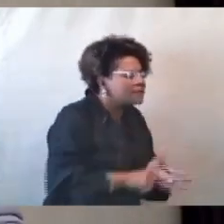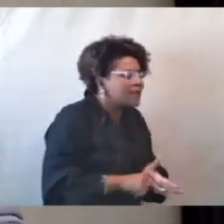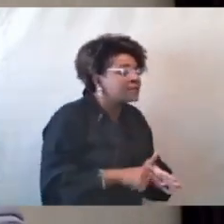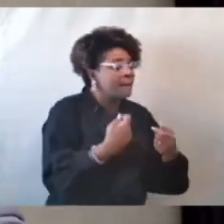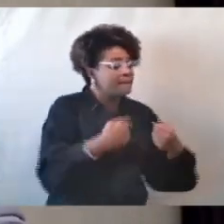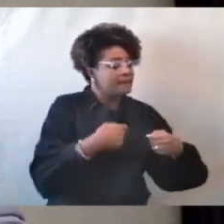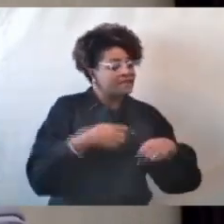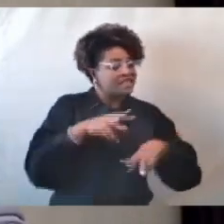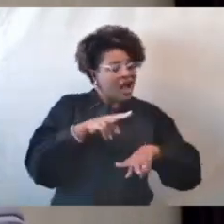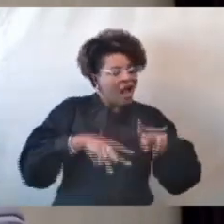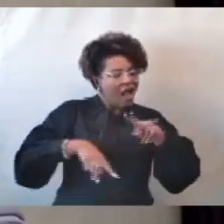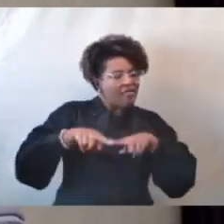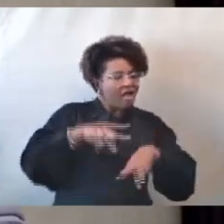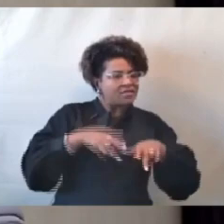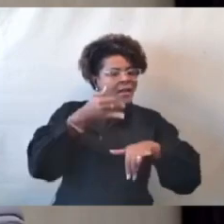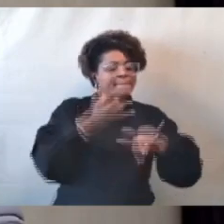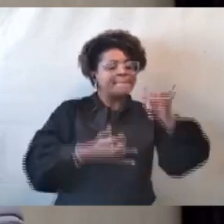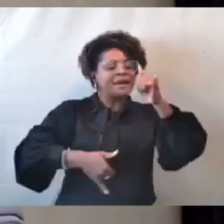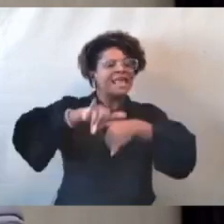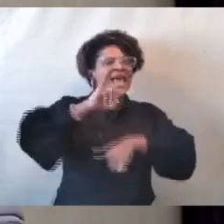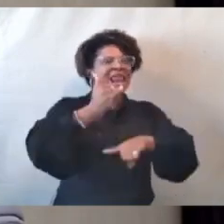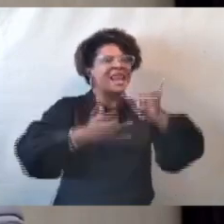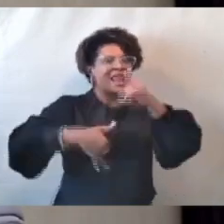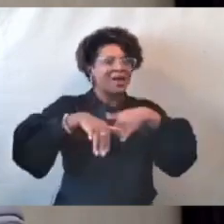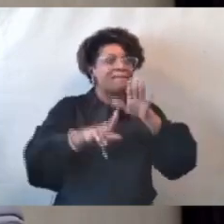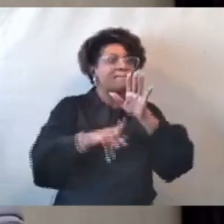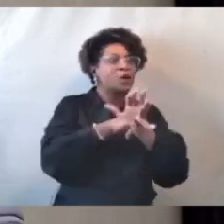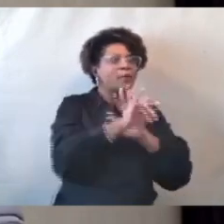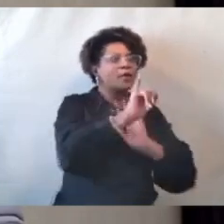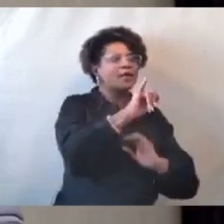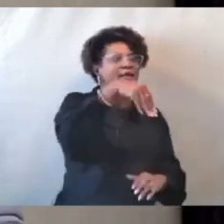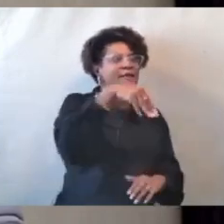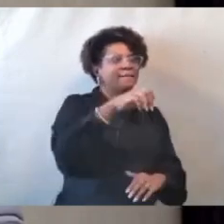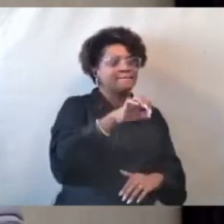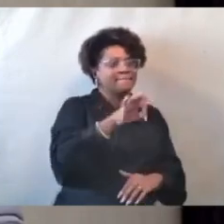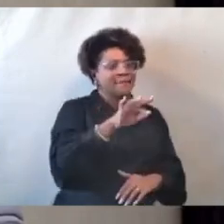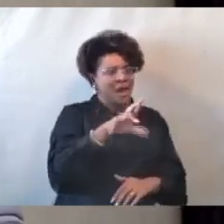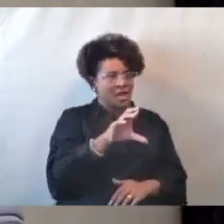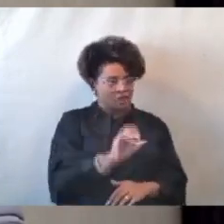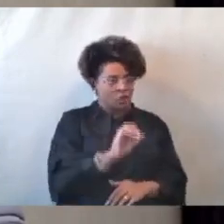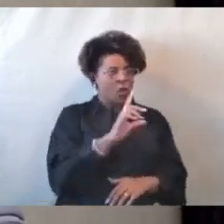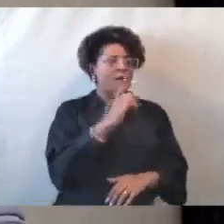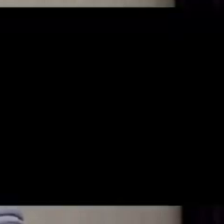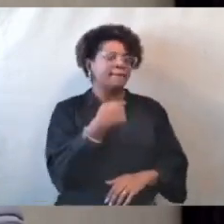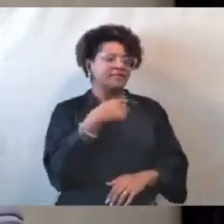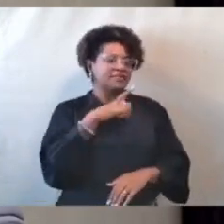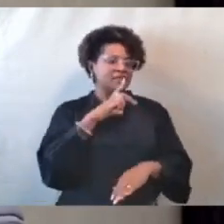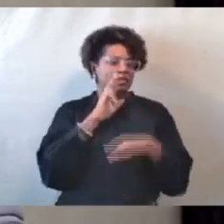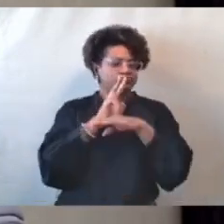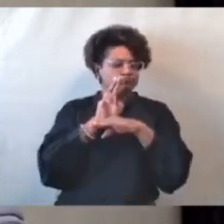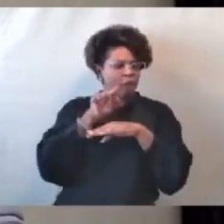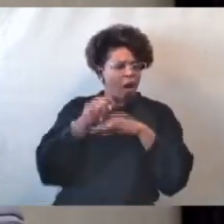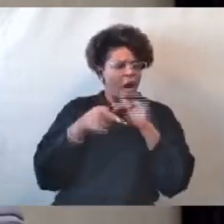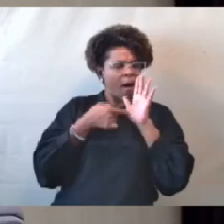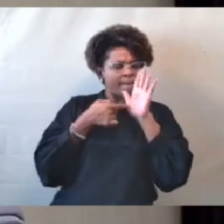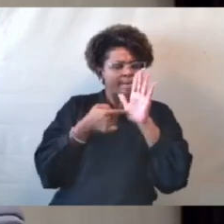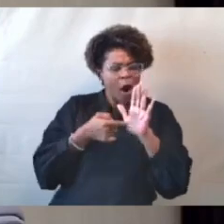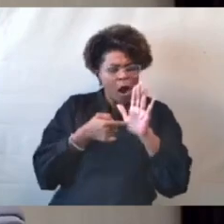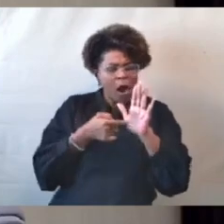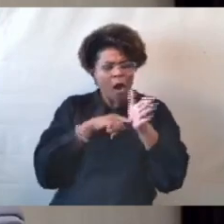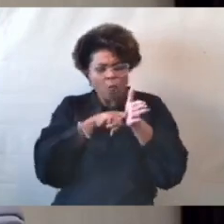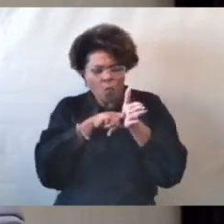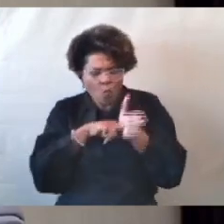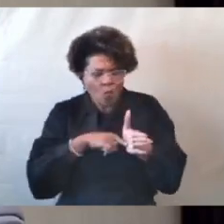junto ao Inmetro, seguindo as recomendações do Guia Nacional de Coleta e Preservação de Amostras, o CETESB